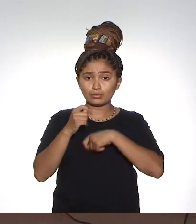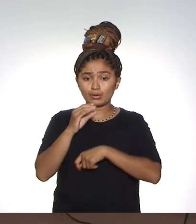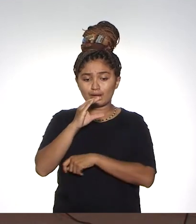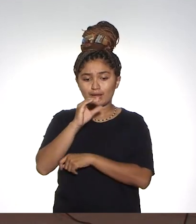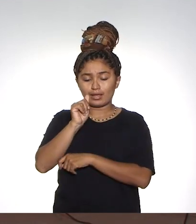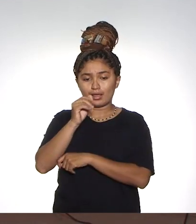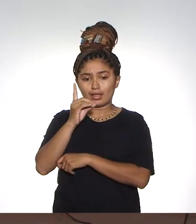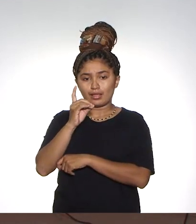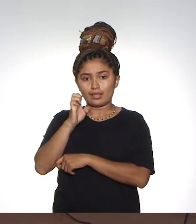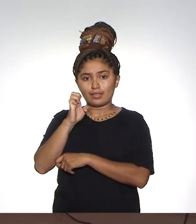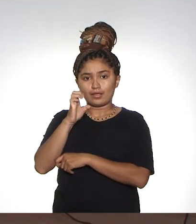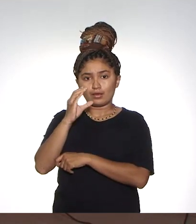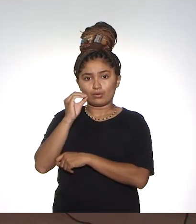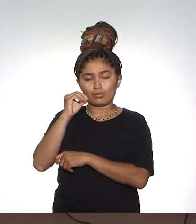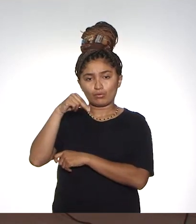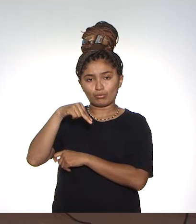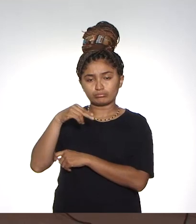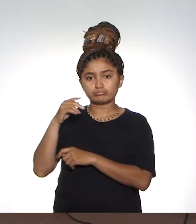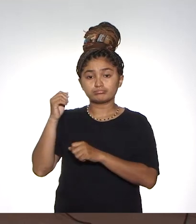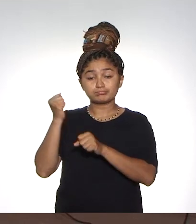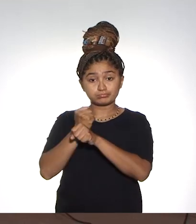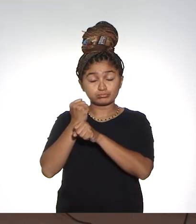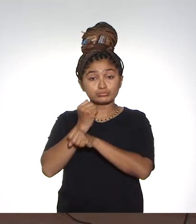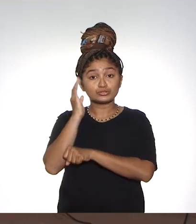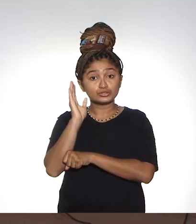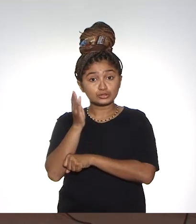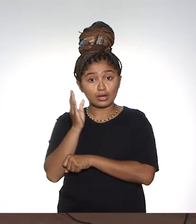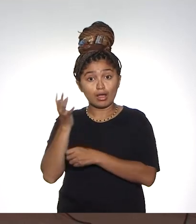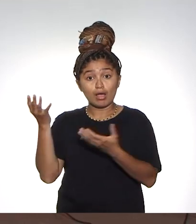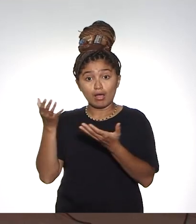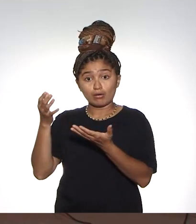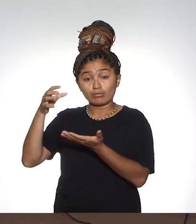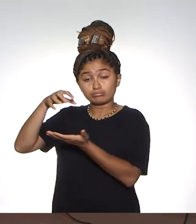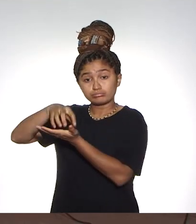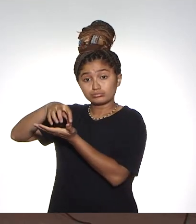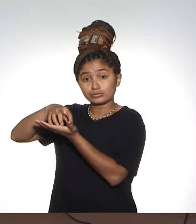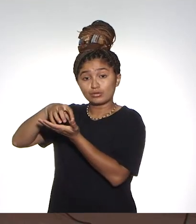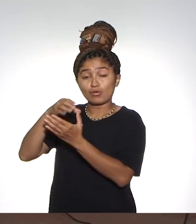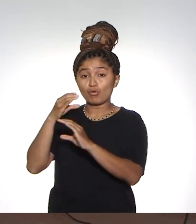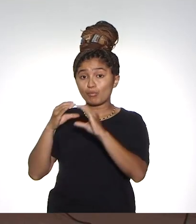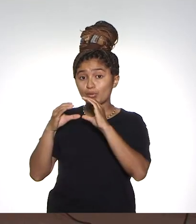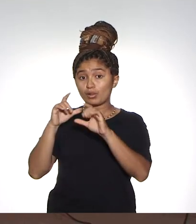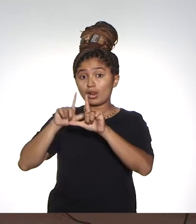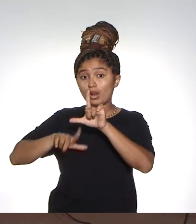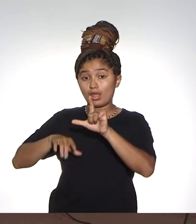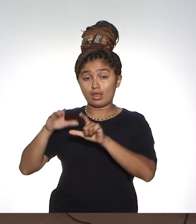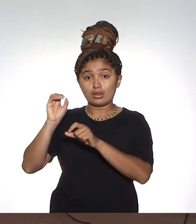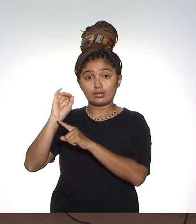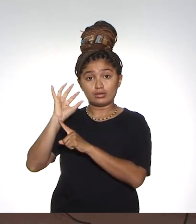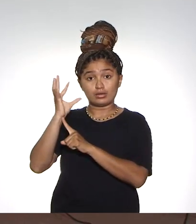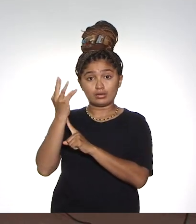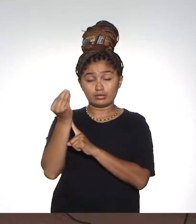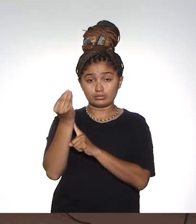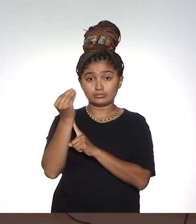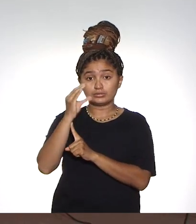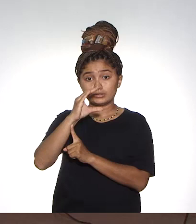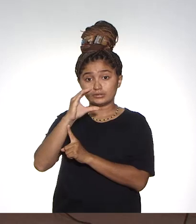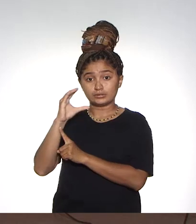CADECOM, que passou por uma grande revitalização. E estamos agora no Centro de Comunicação, Letras e Artes.